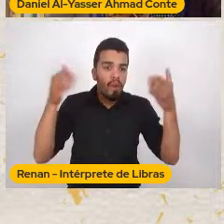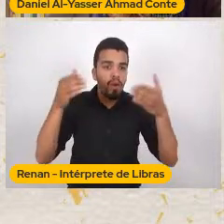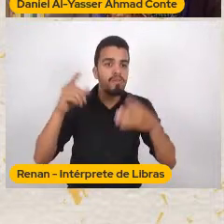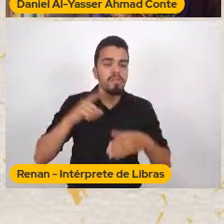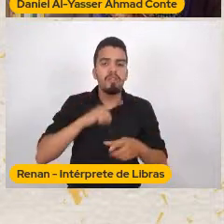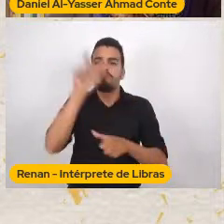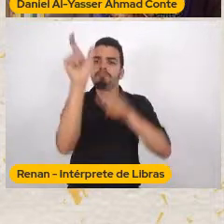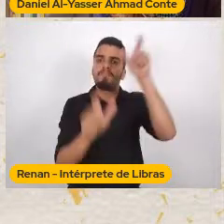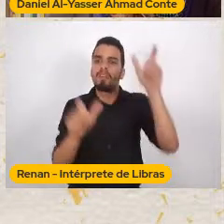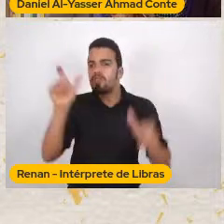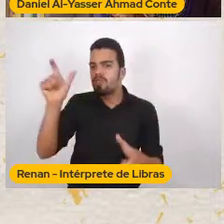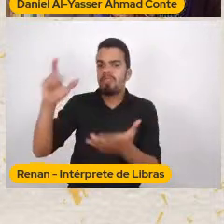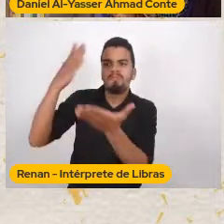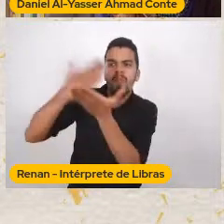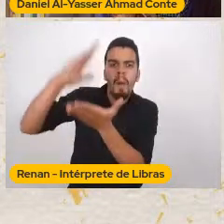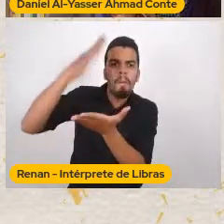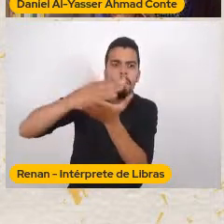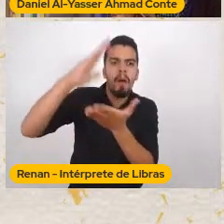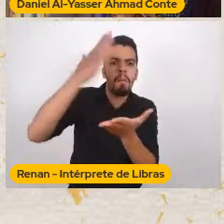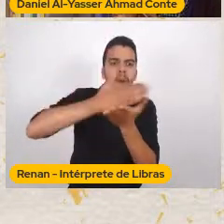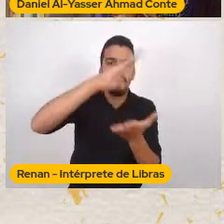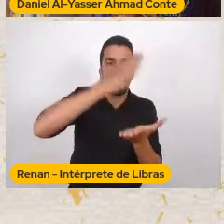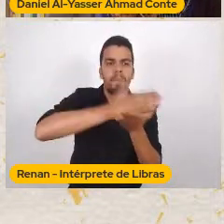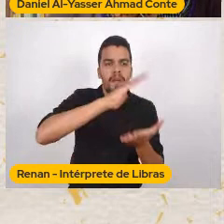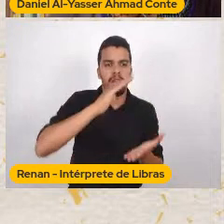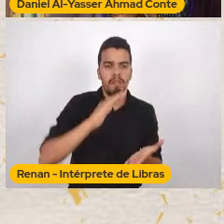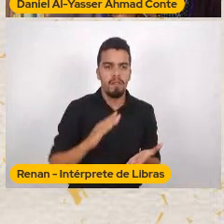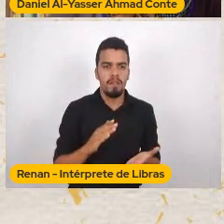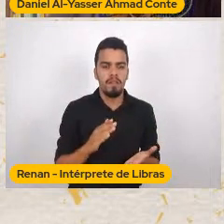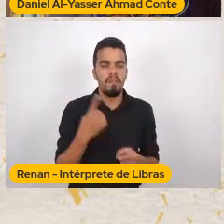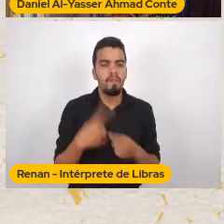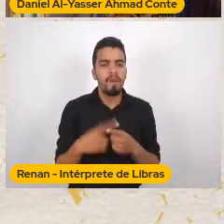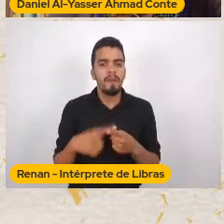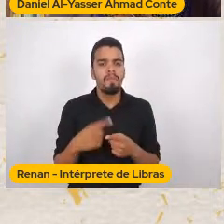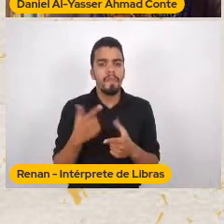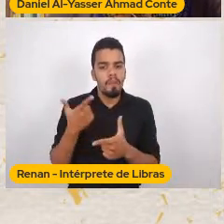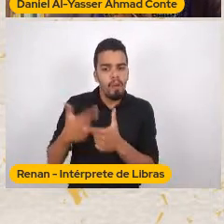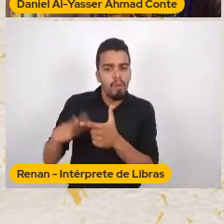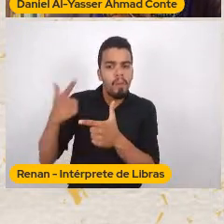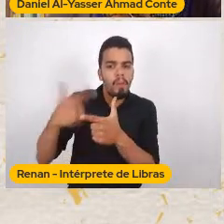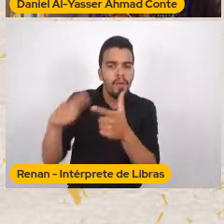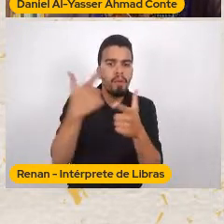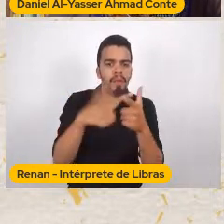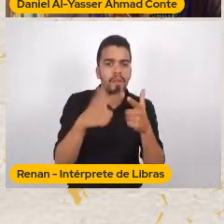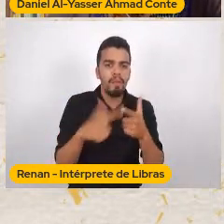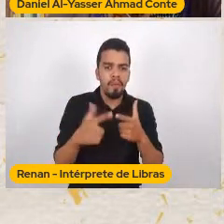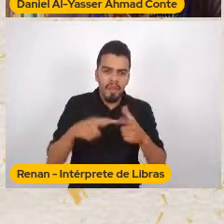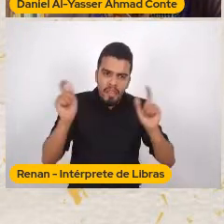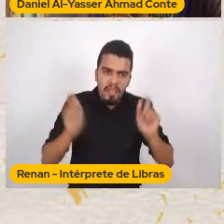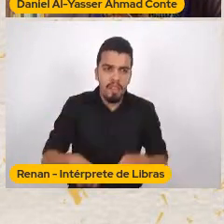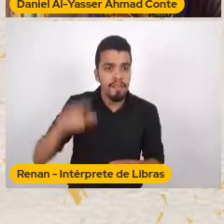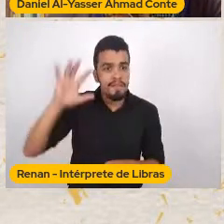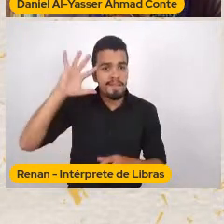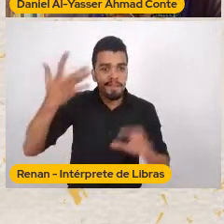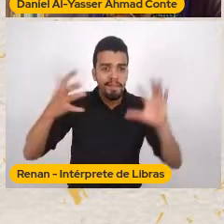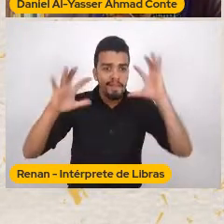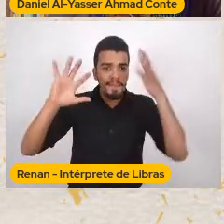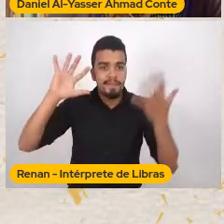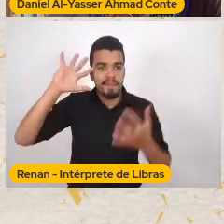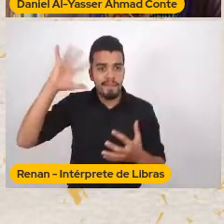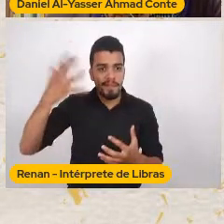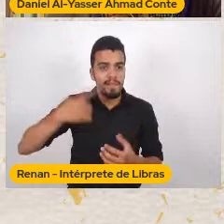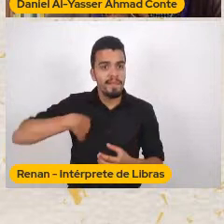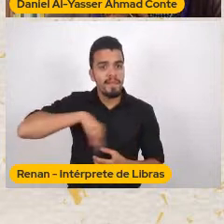Todos baseados Na resolução Dos problemas domésticos Então nesses desenhos A gente tem que pensar A ideia do